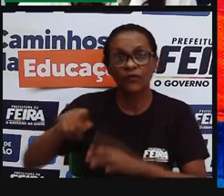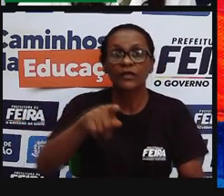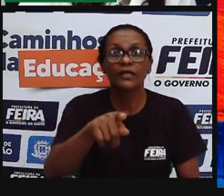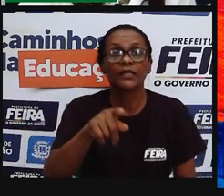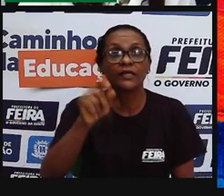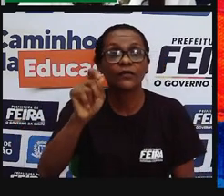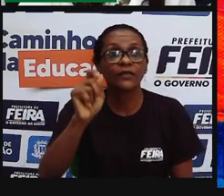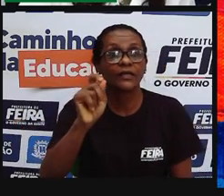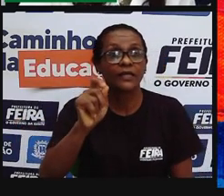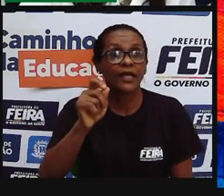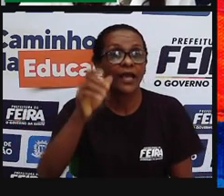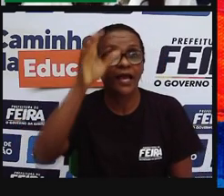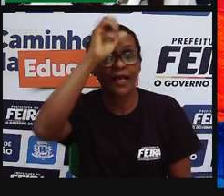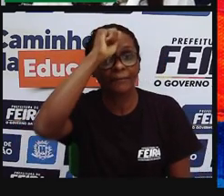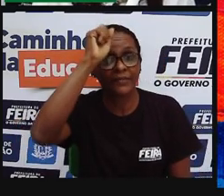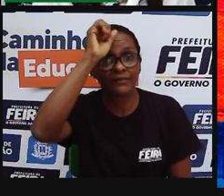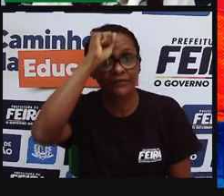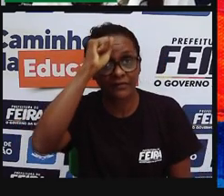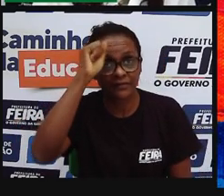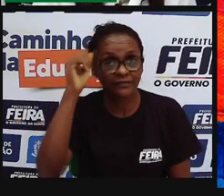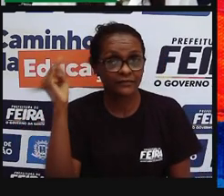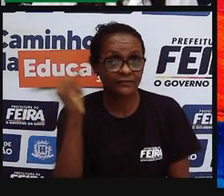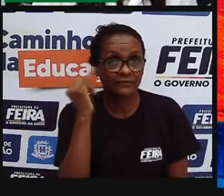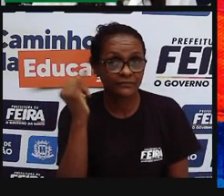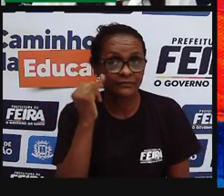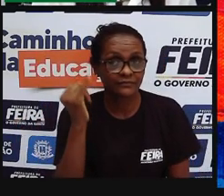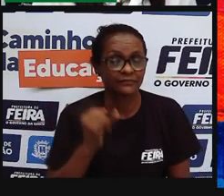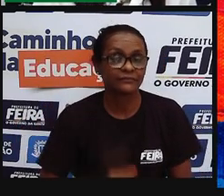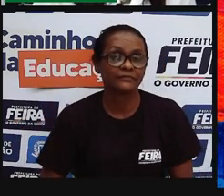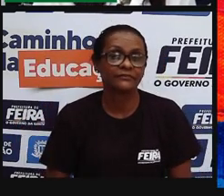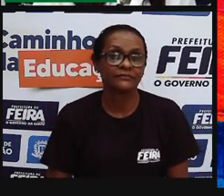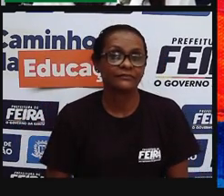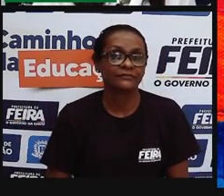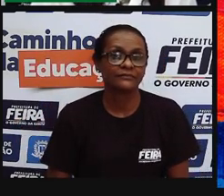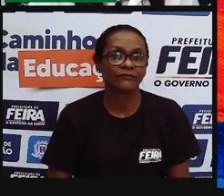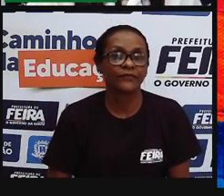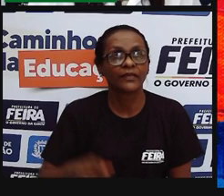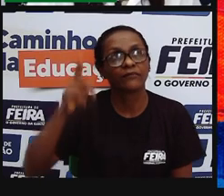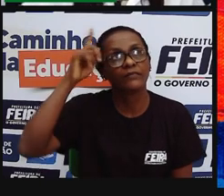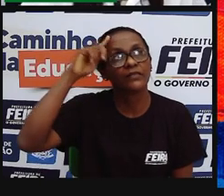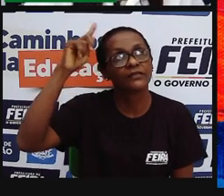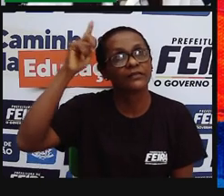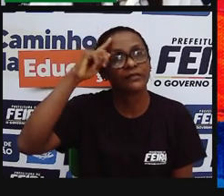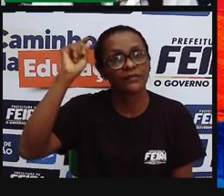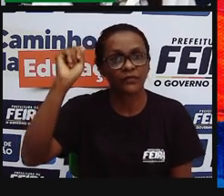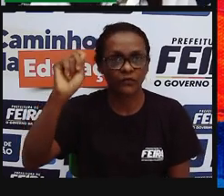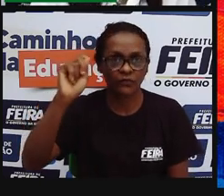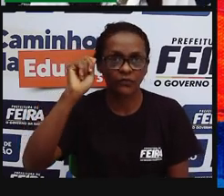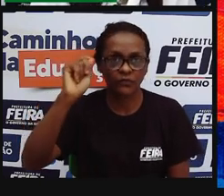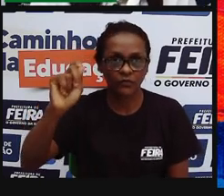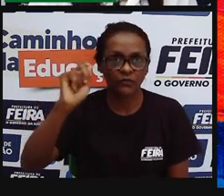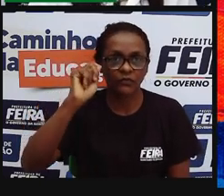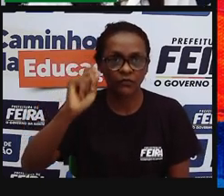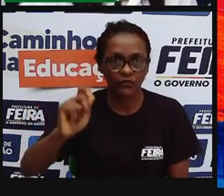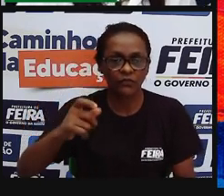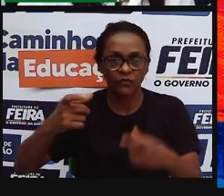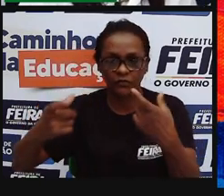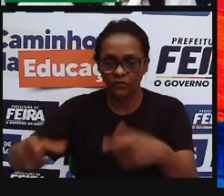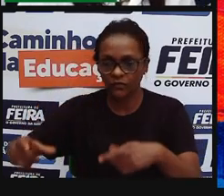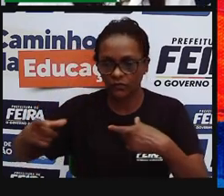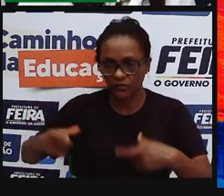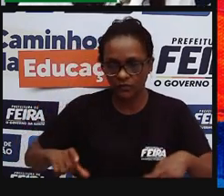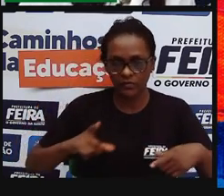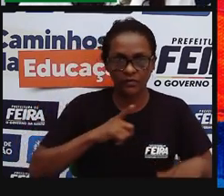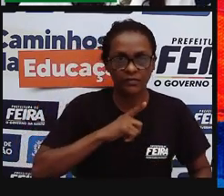unidades de conservação? Pra que elas servem? Elas foram pensadas, né, pra que sejam espaços onde